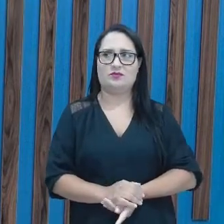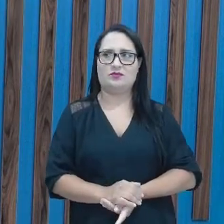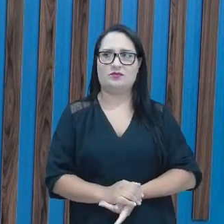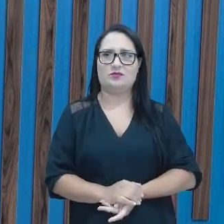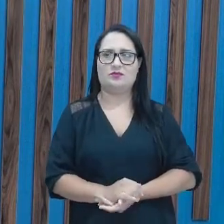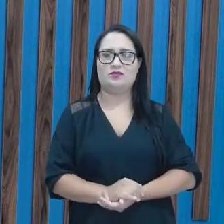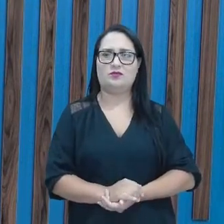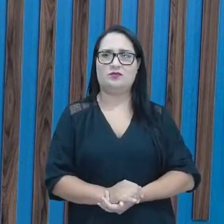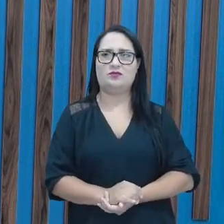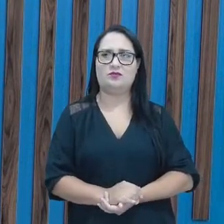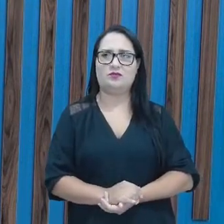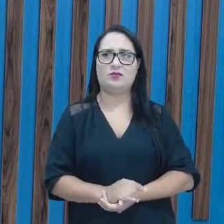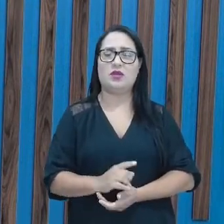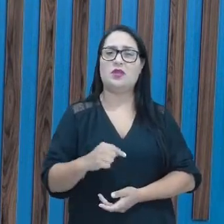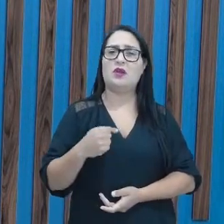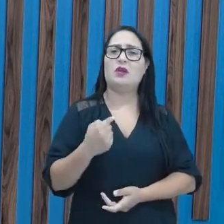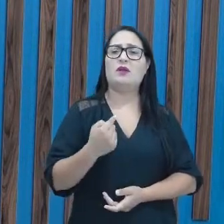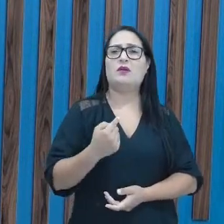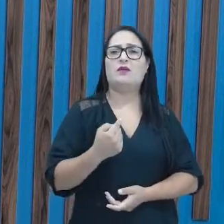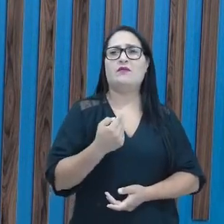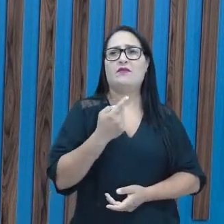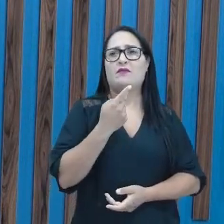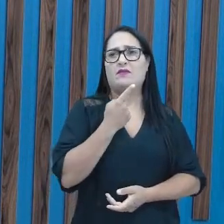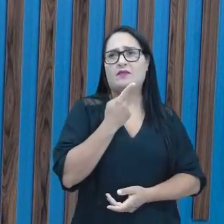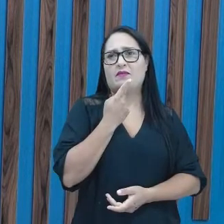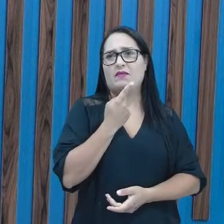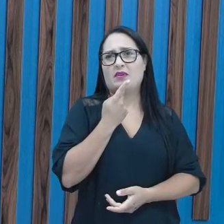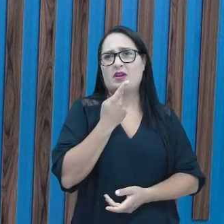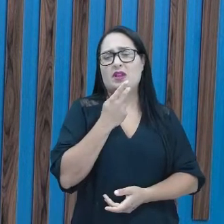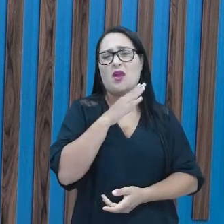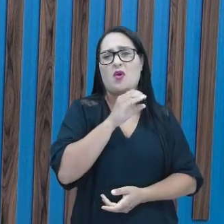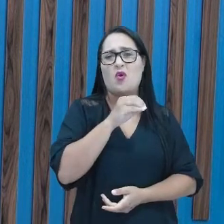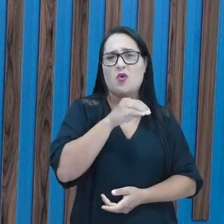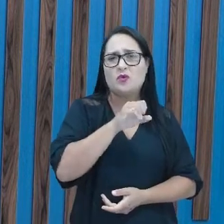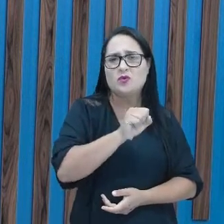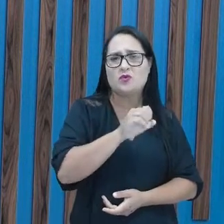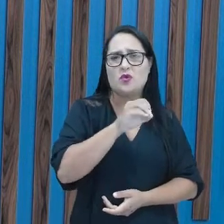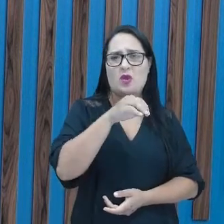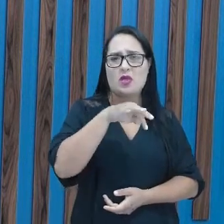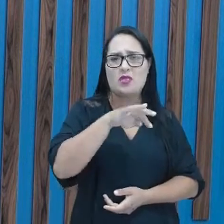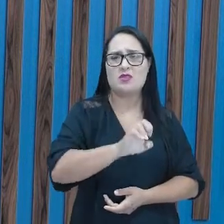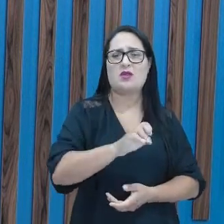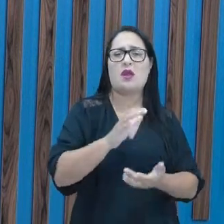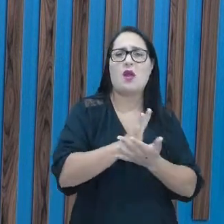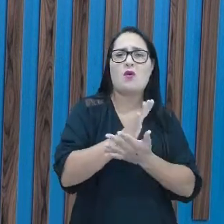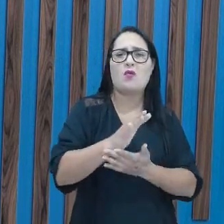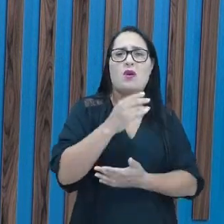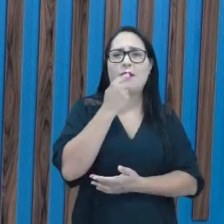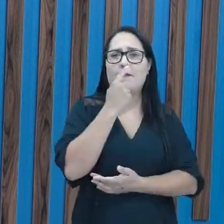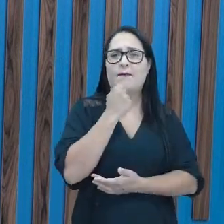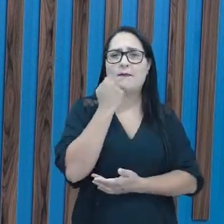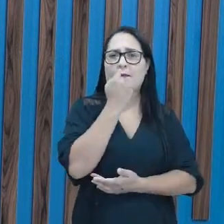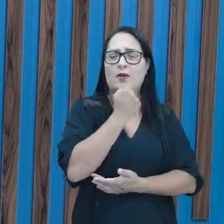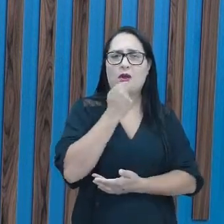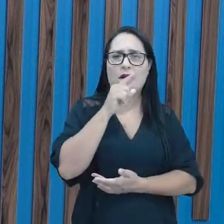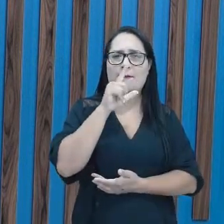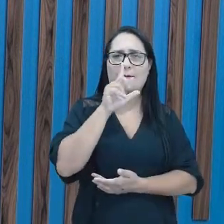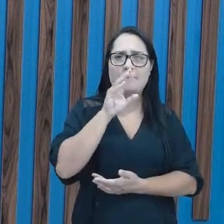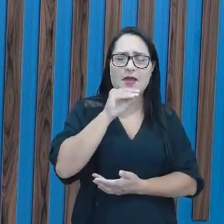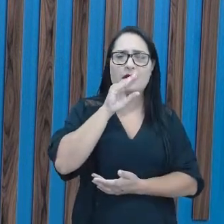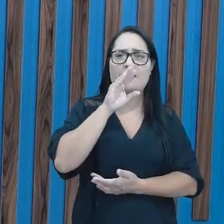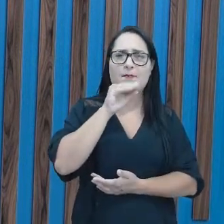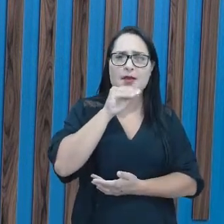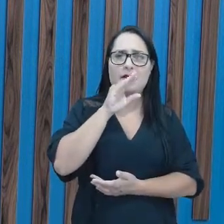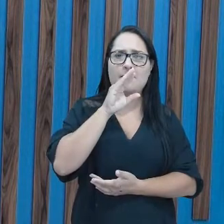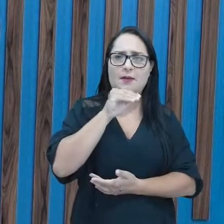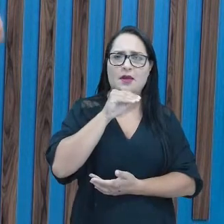Quando falamos em consoante, olha só, gente, Algumas partes da boca se tocam para formar um som,